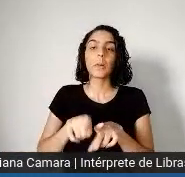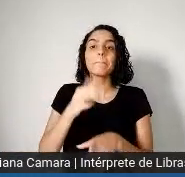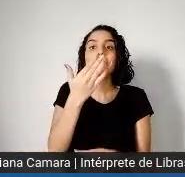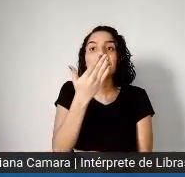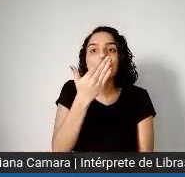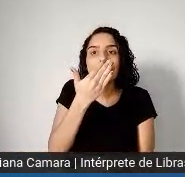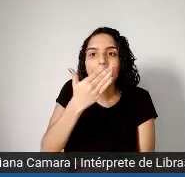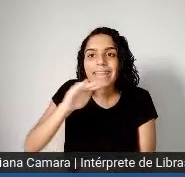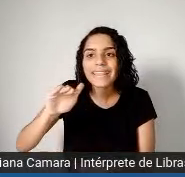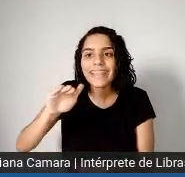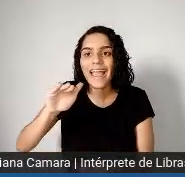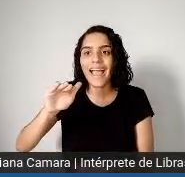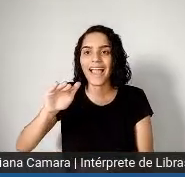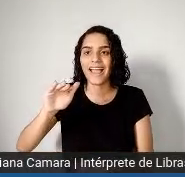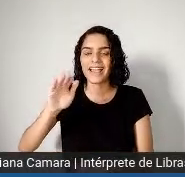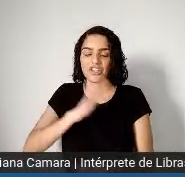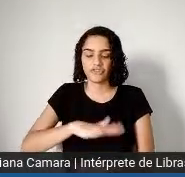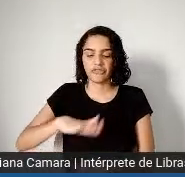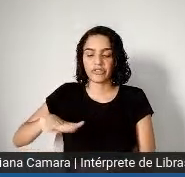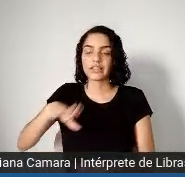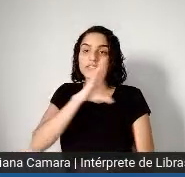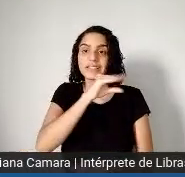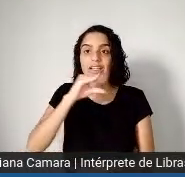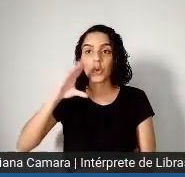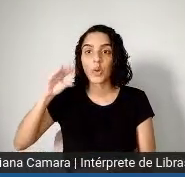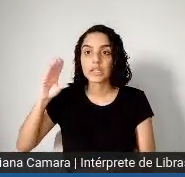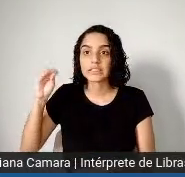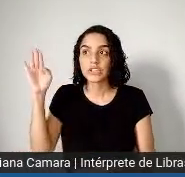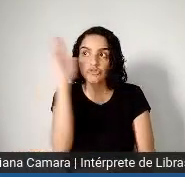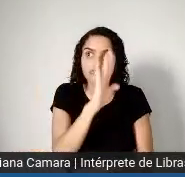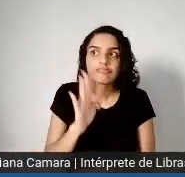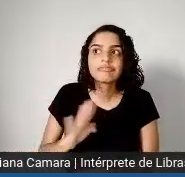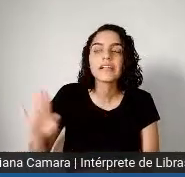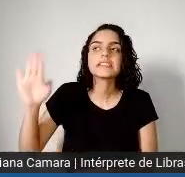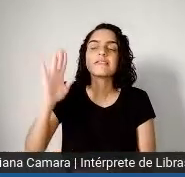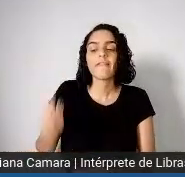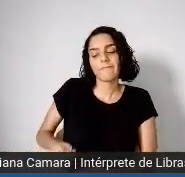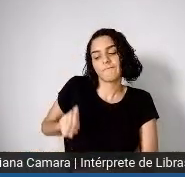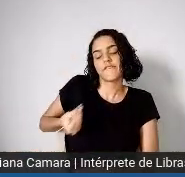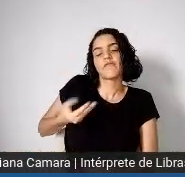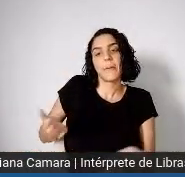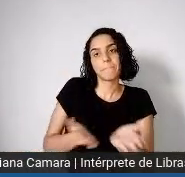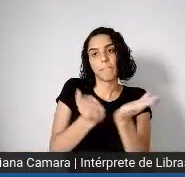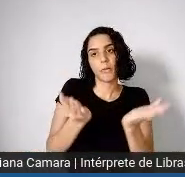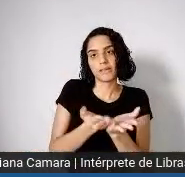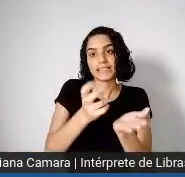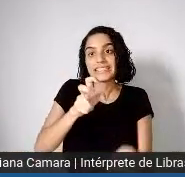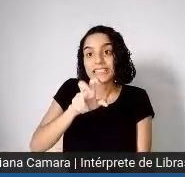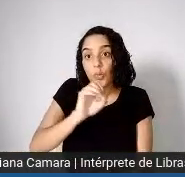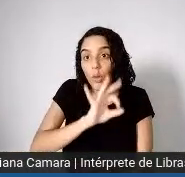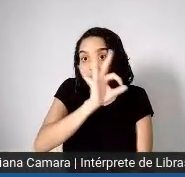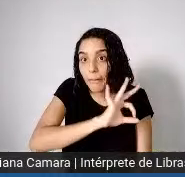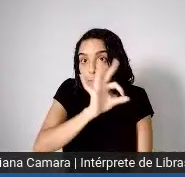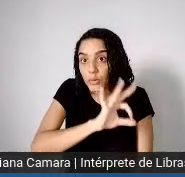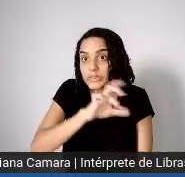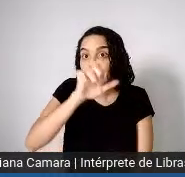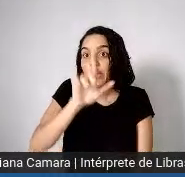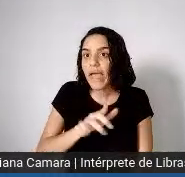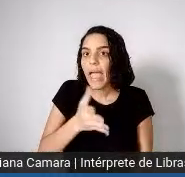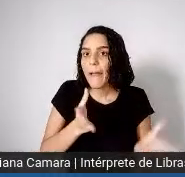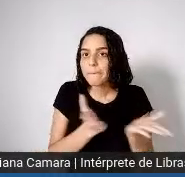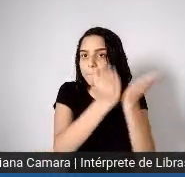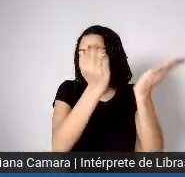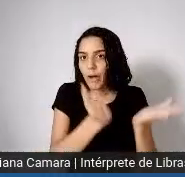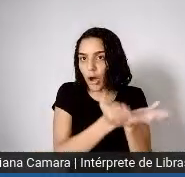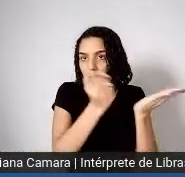adolescentes brasileiros vivem em situação de pobreza. Metade, 50%. 16% das adolescentes brasileiras, das